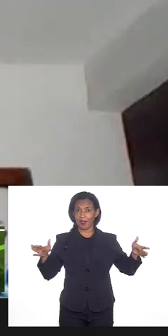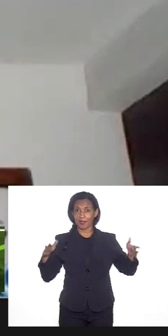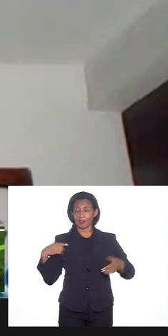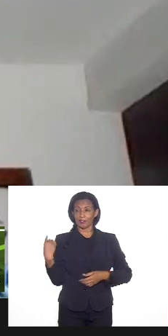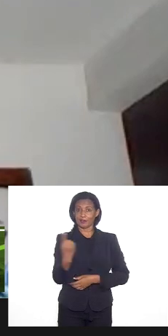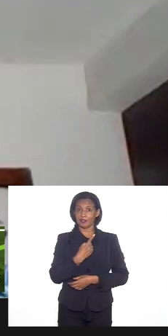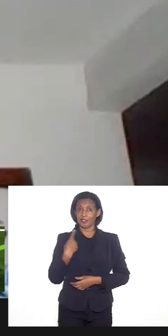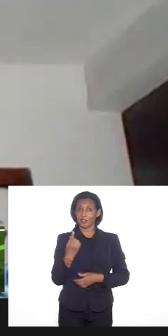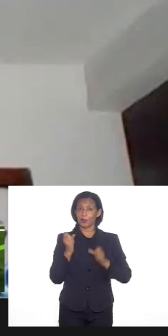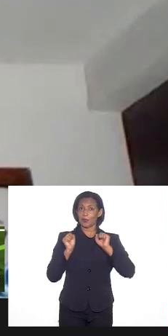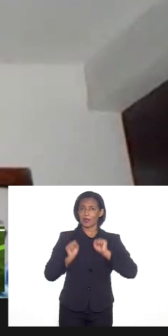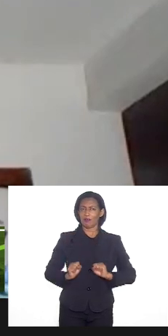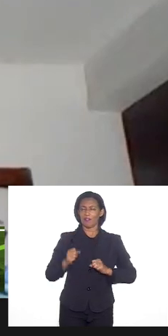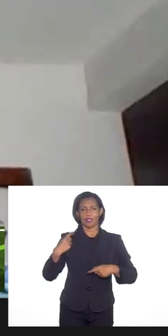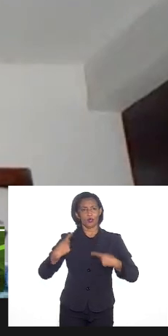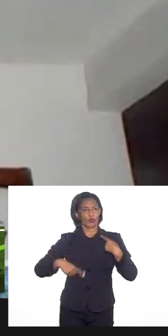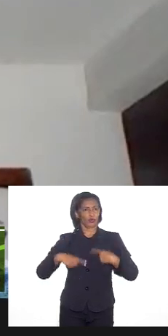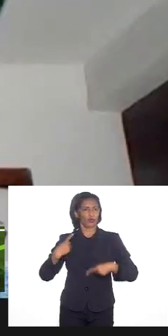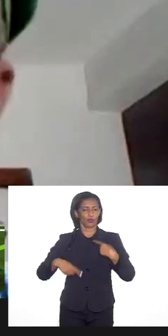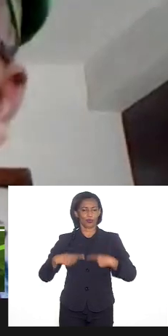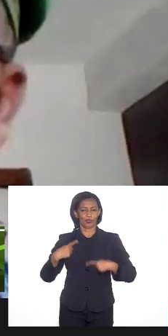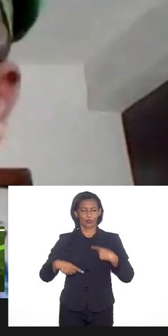possamos estar discutindo.